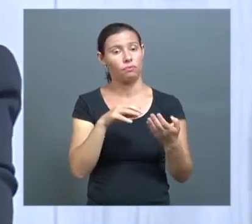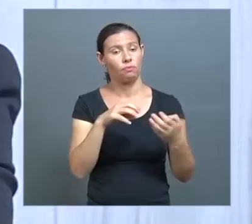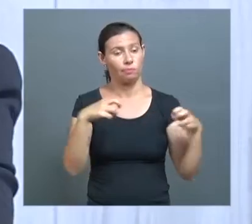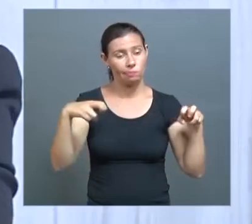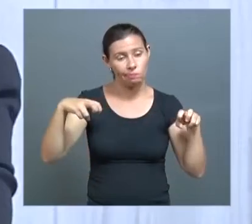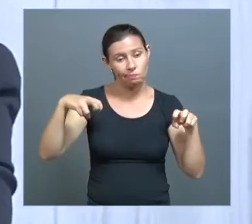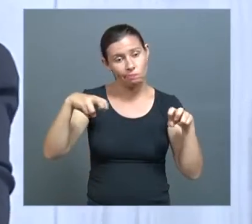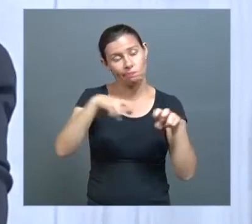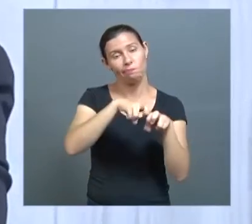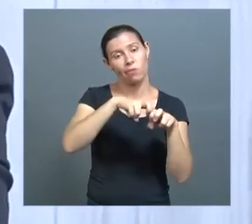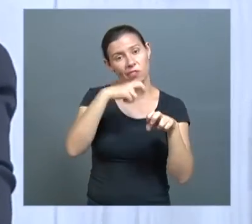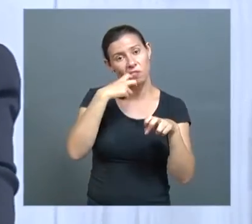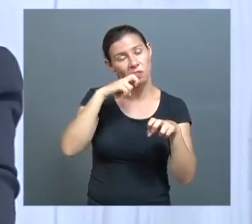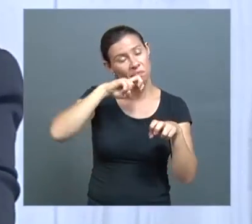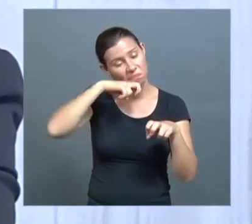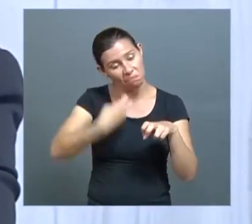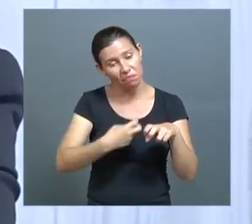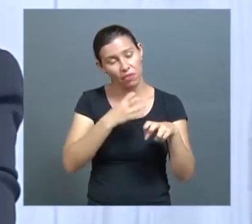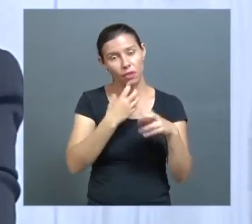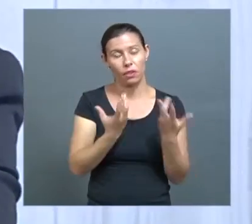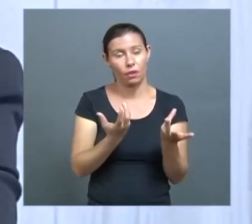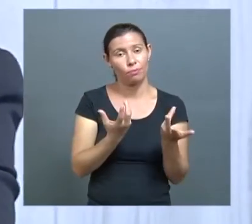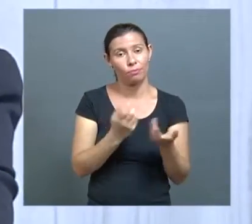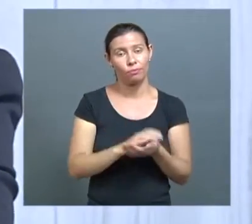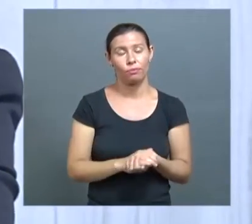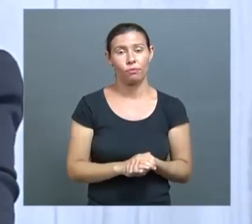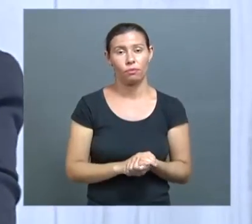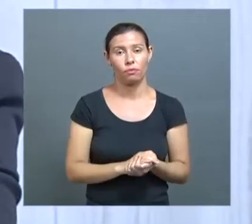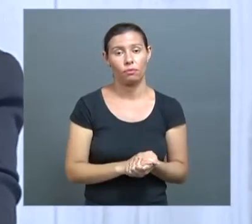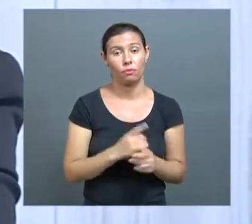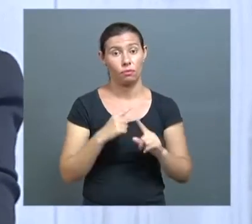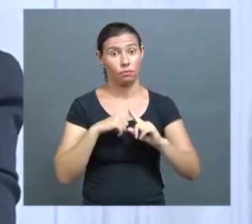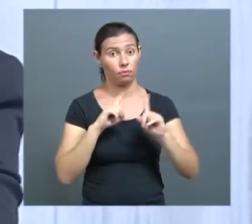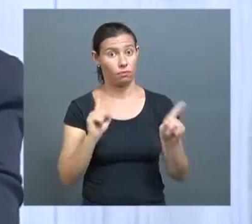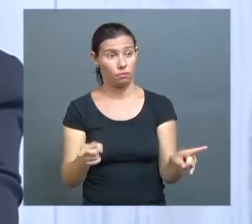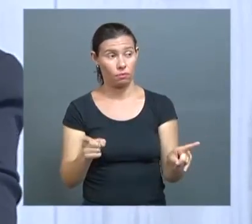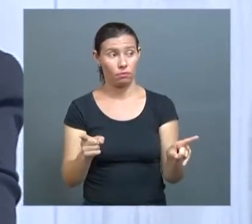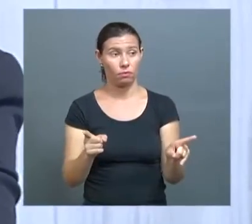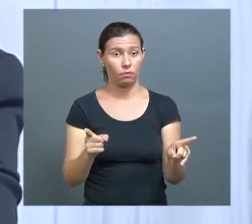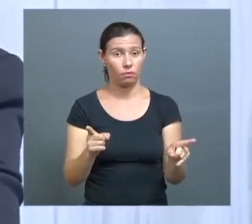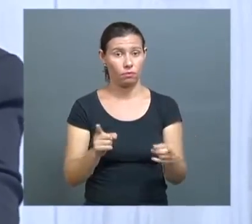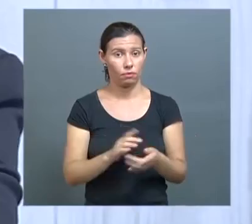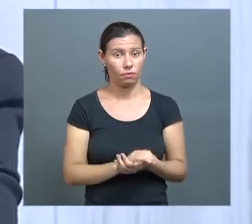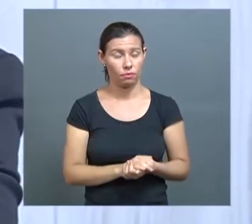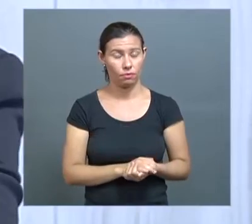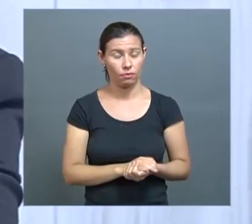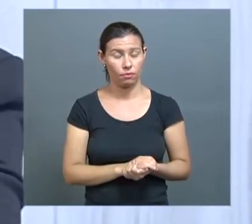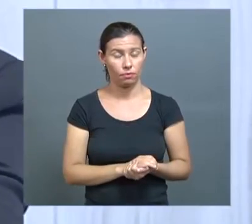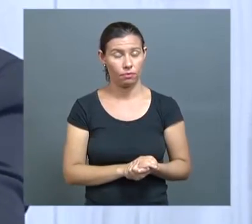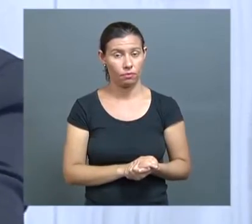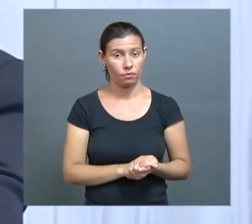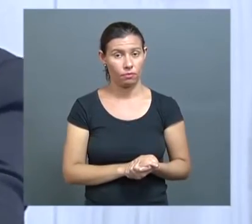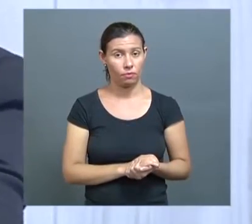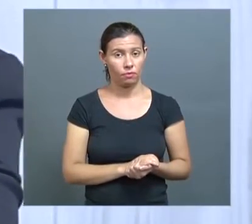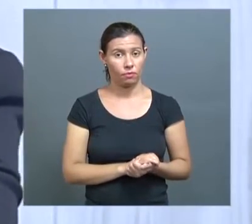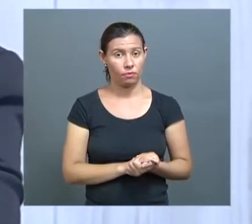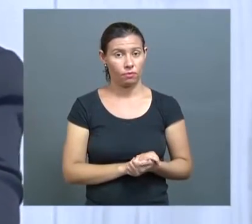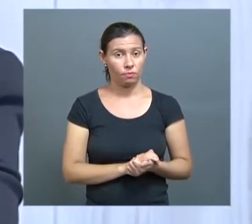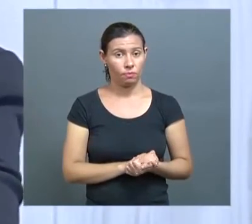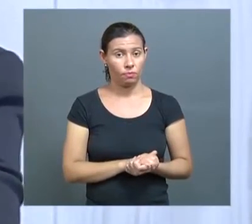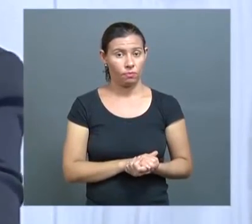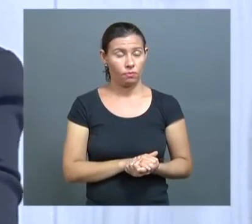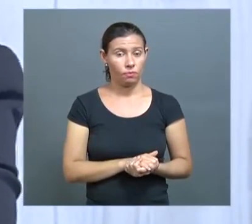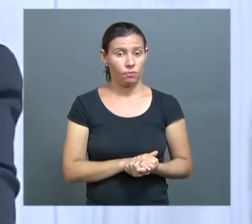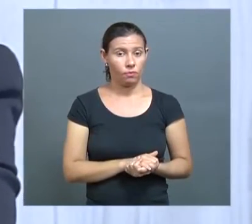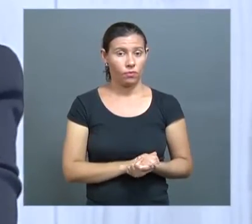boca, e isso continua sendo atendido. Mas aqueles procedimentos que eram feitos por uma razão